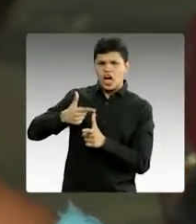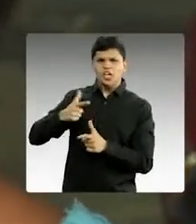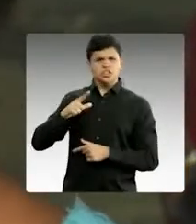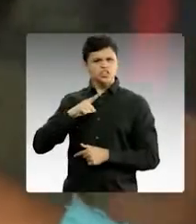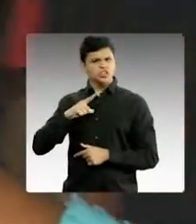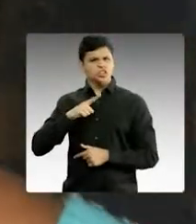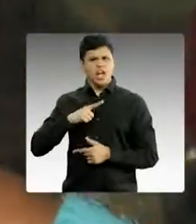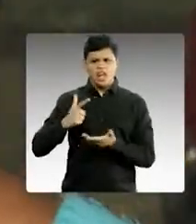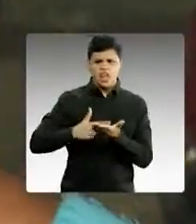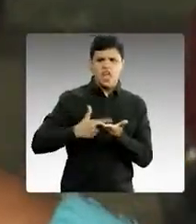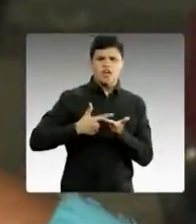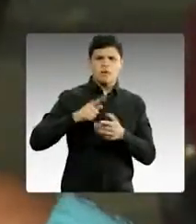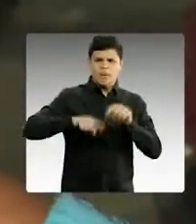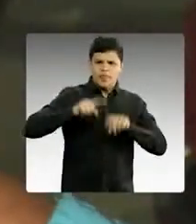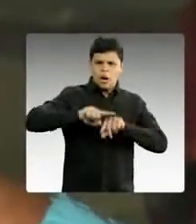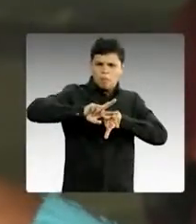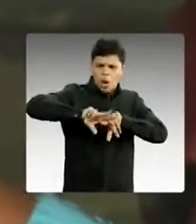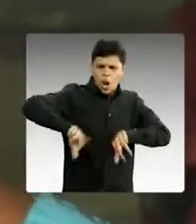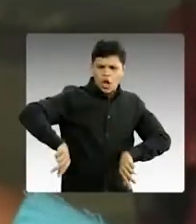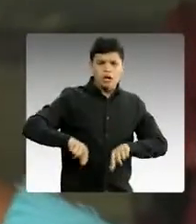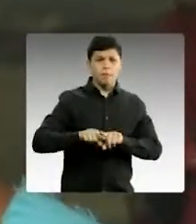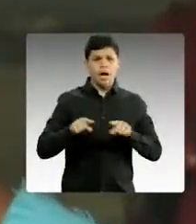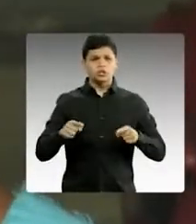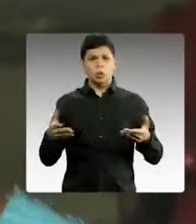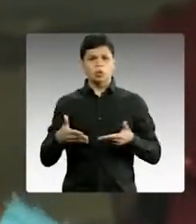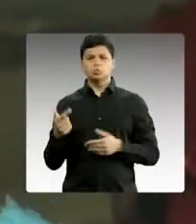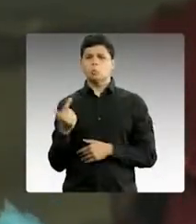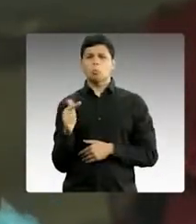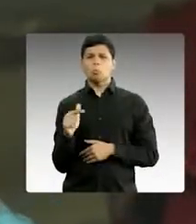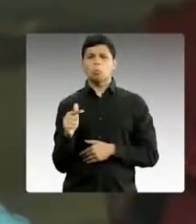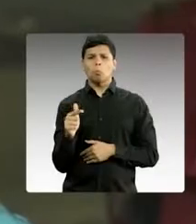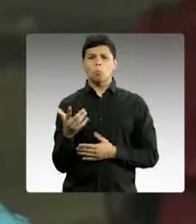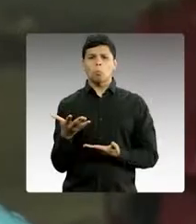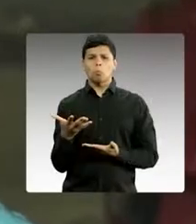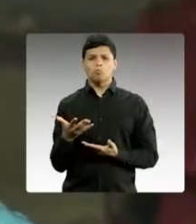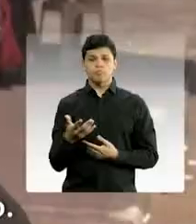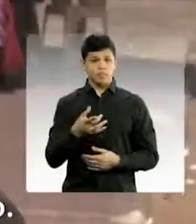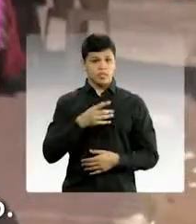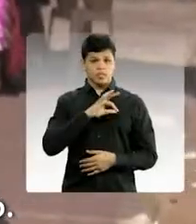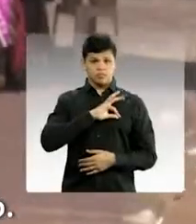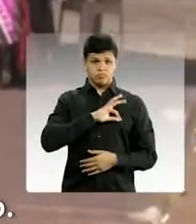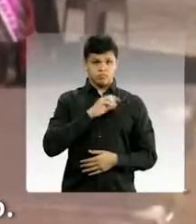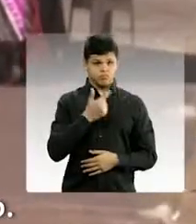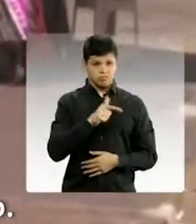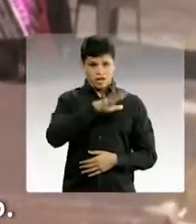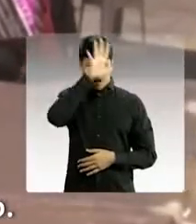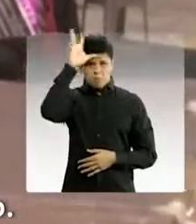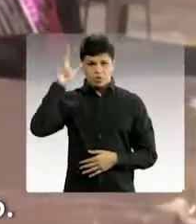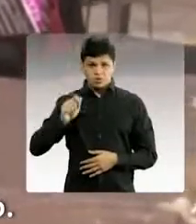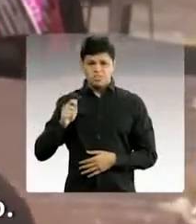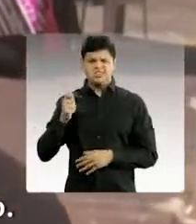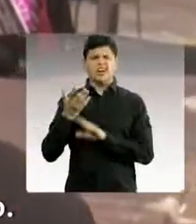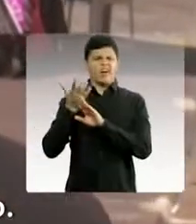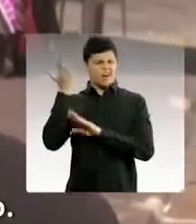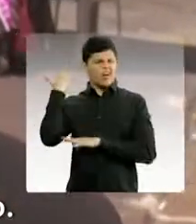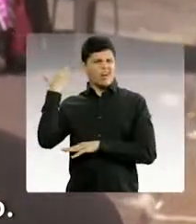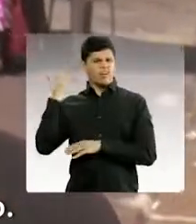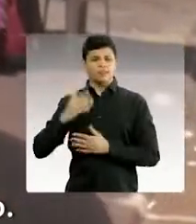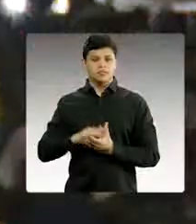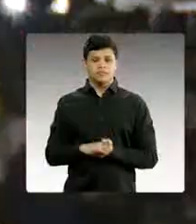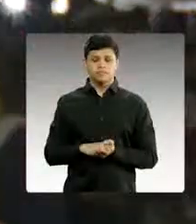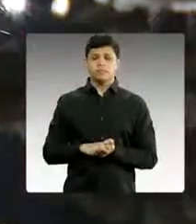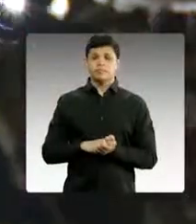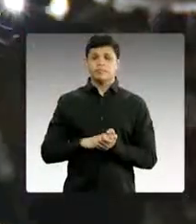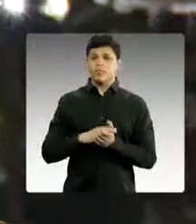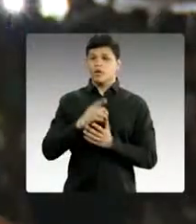tinha calçado, tinha livro, tinha caderno. Então, nos dias de hoje, não tem nada disso. Segurança não existe no Amazonas, há